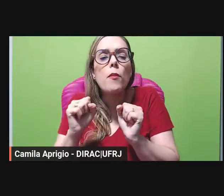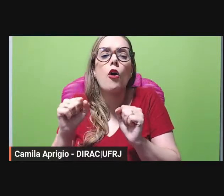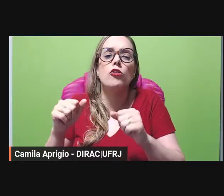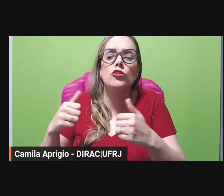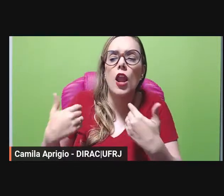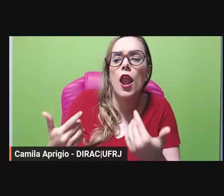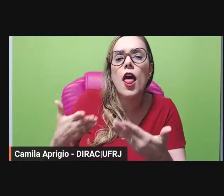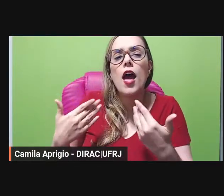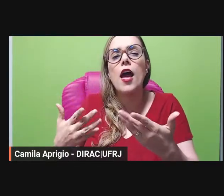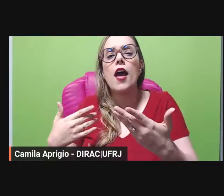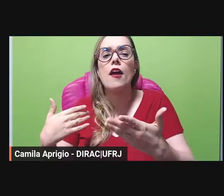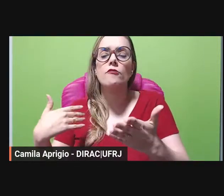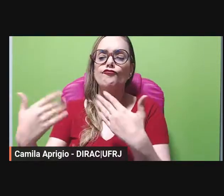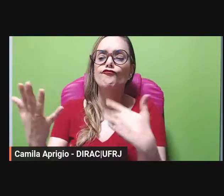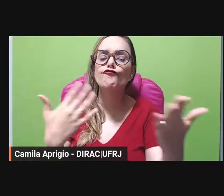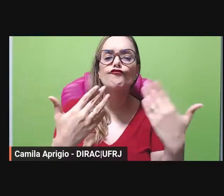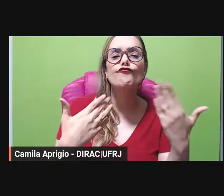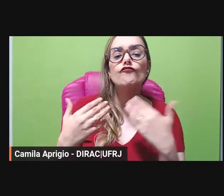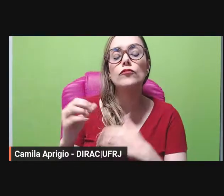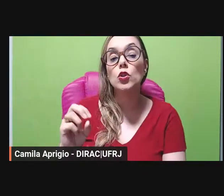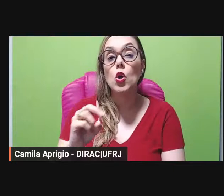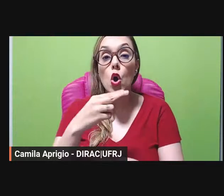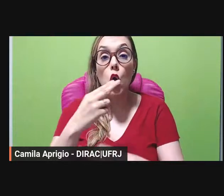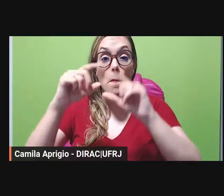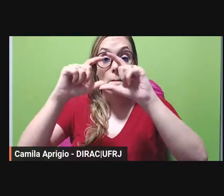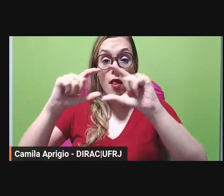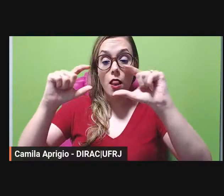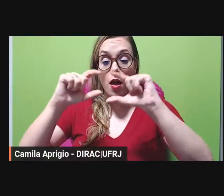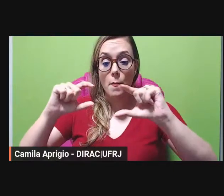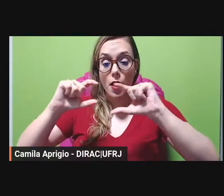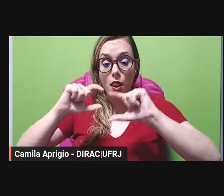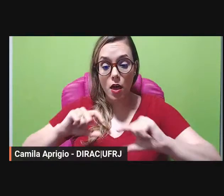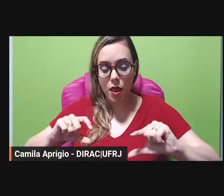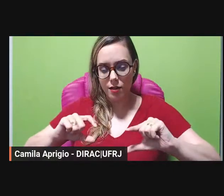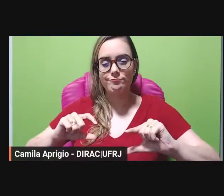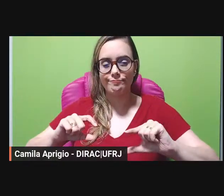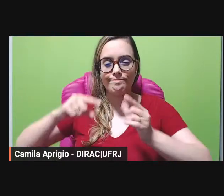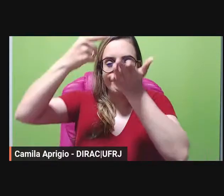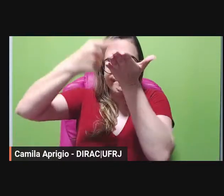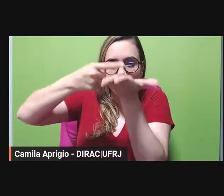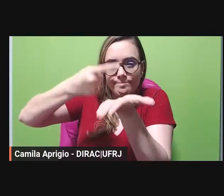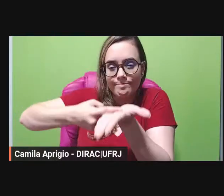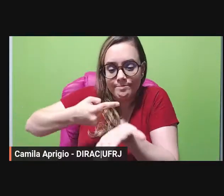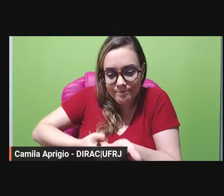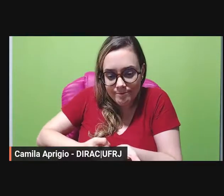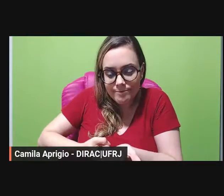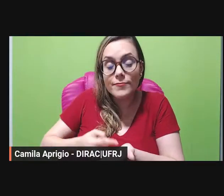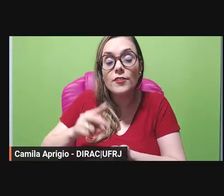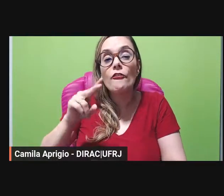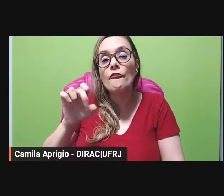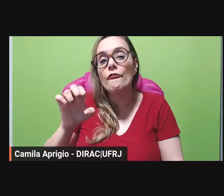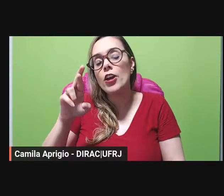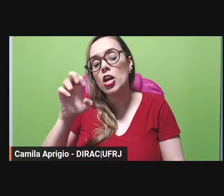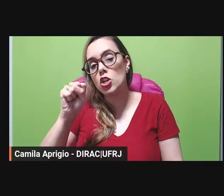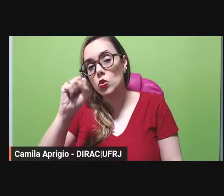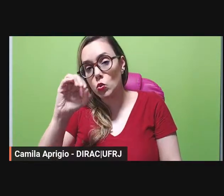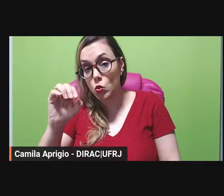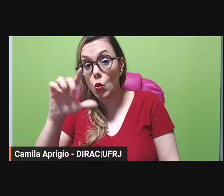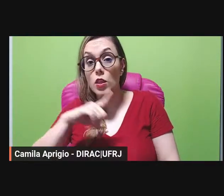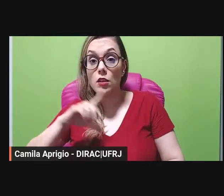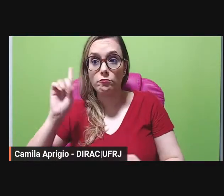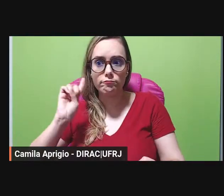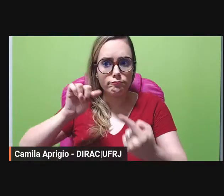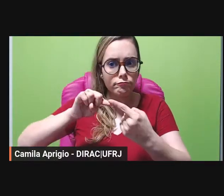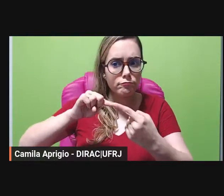regra animais e sob uma ação alegórica encerra uma instrução um princípio geral ético-político-literário que se